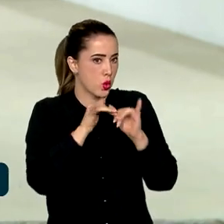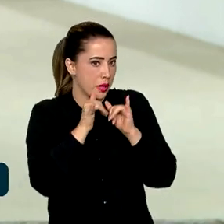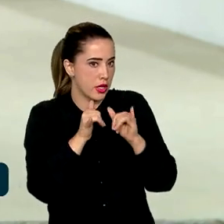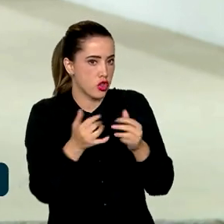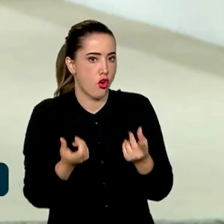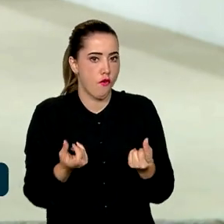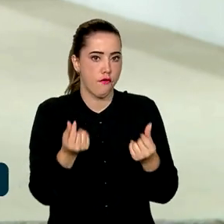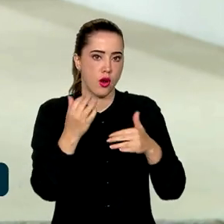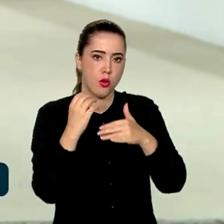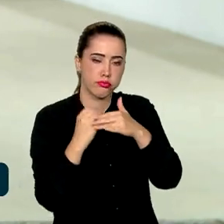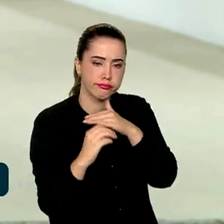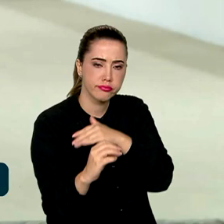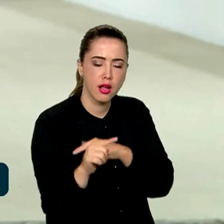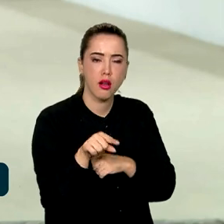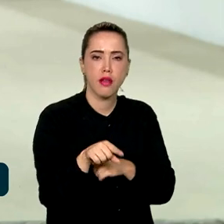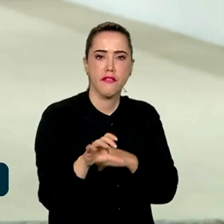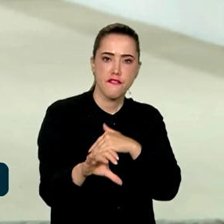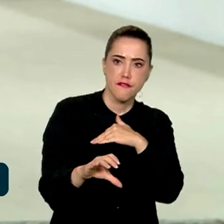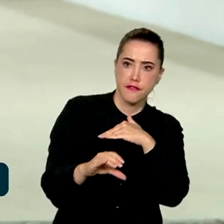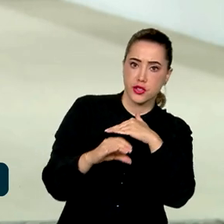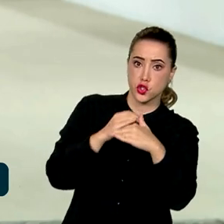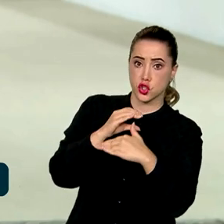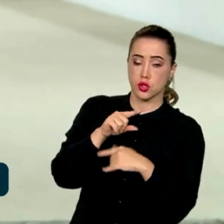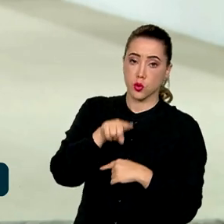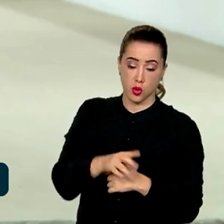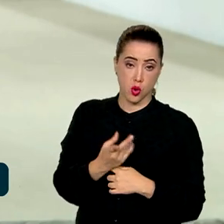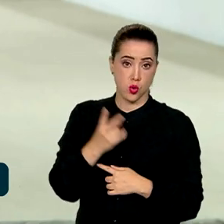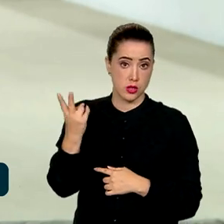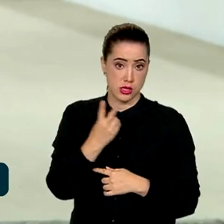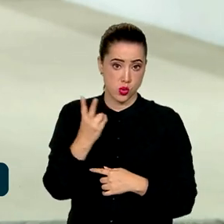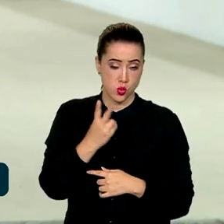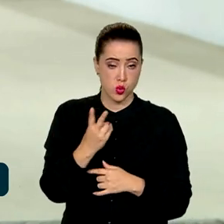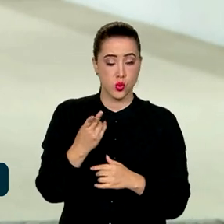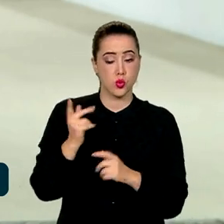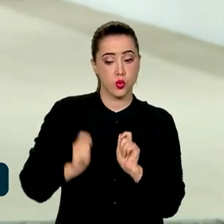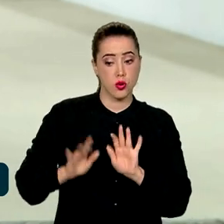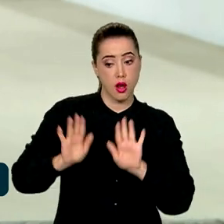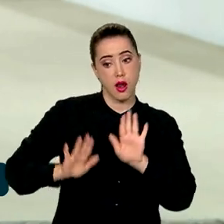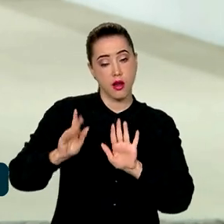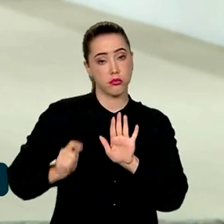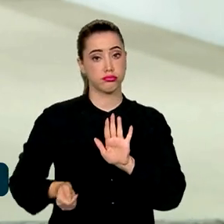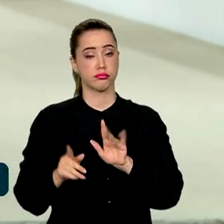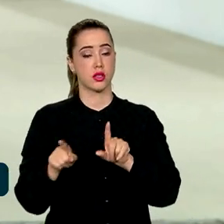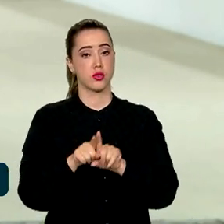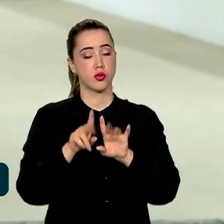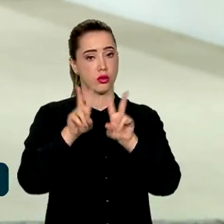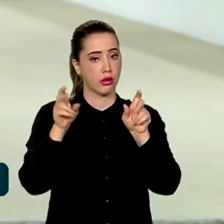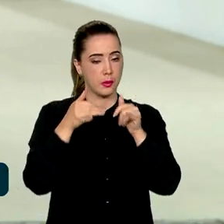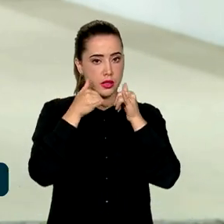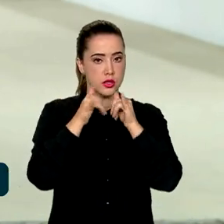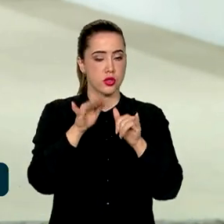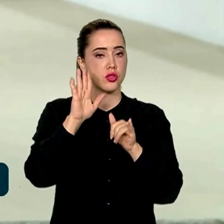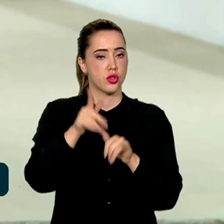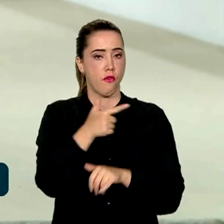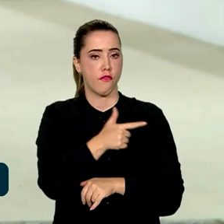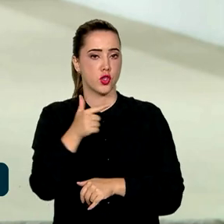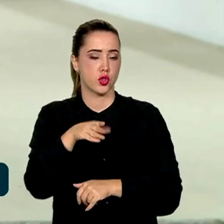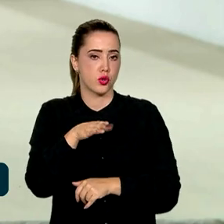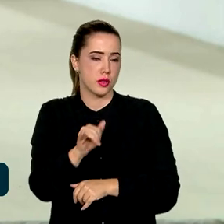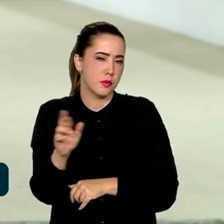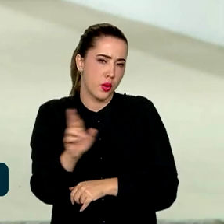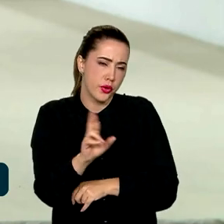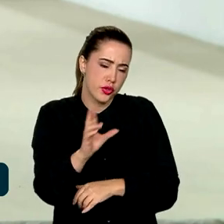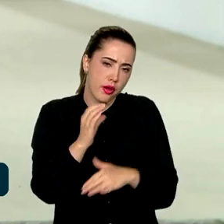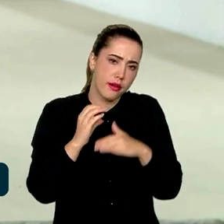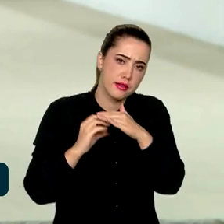de valor investido. O segundo leilão de transmissão de energia, já aprovado pela ANEL, prevê 22 bilhões de